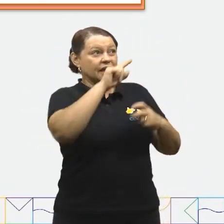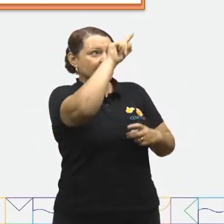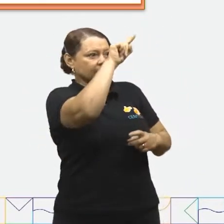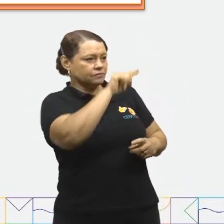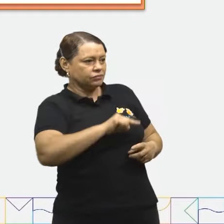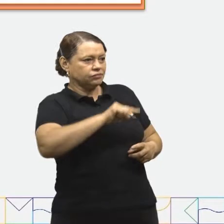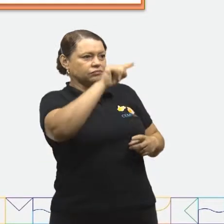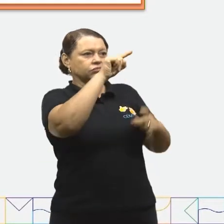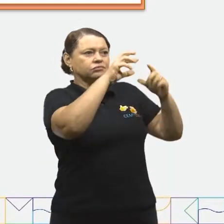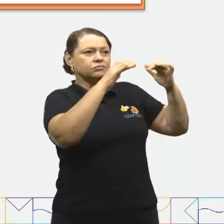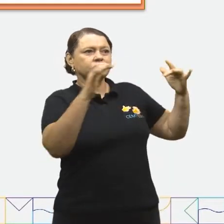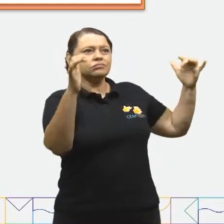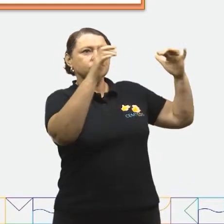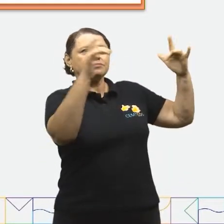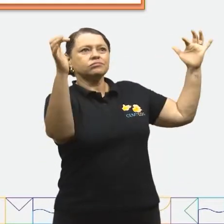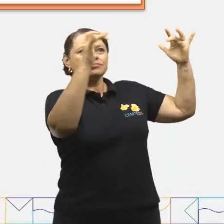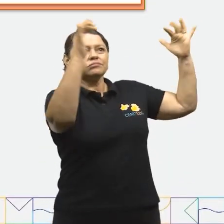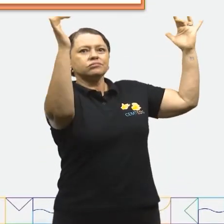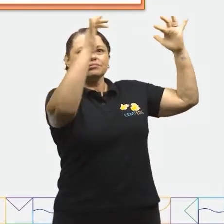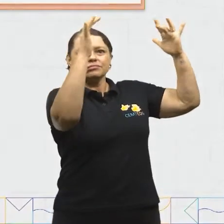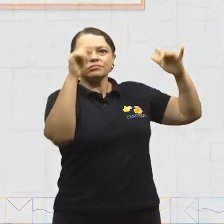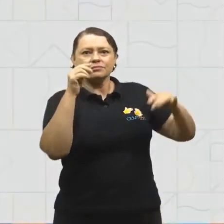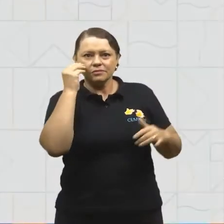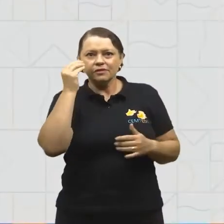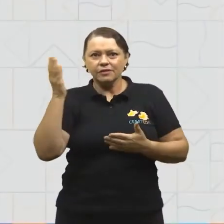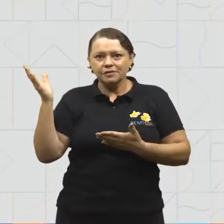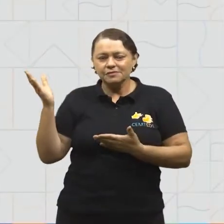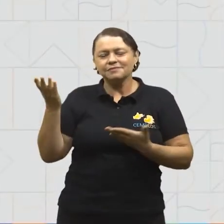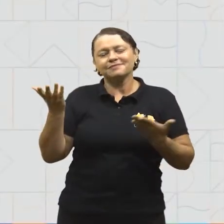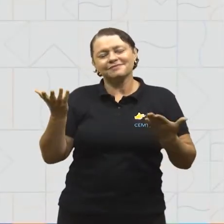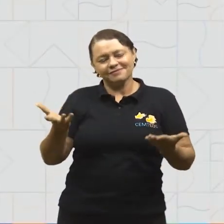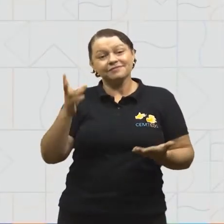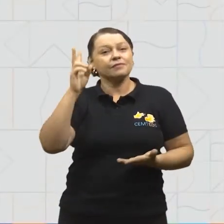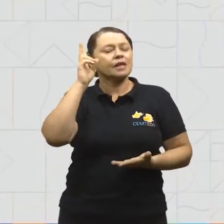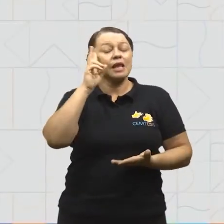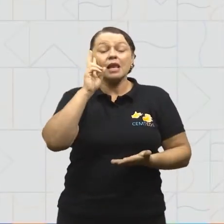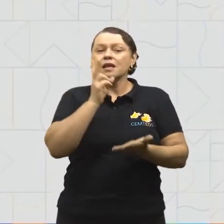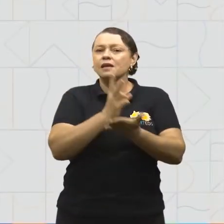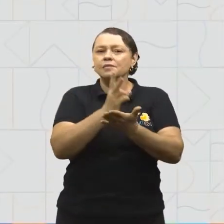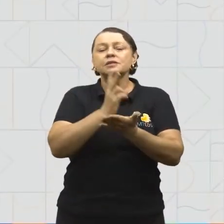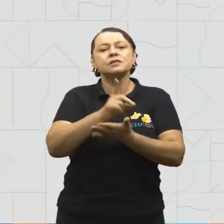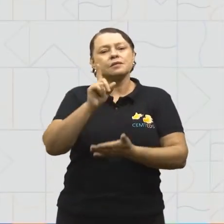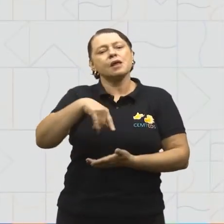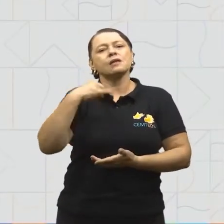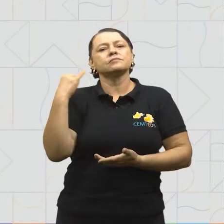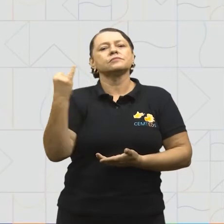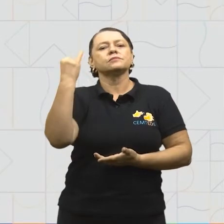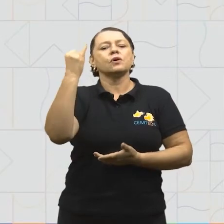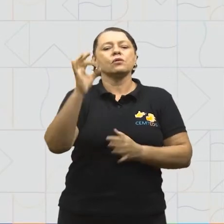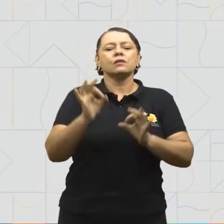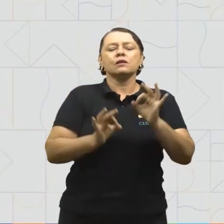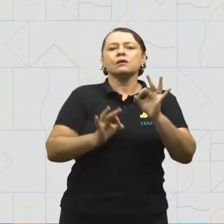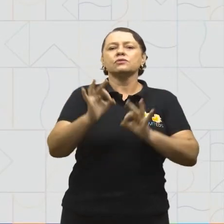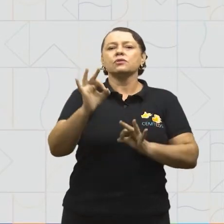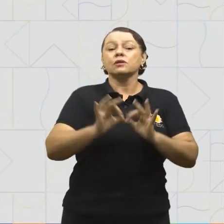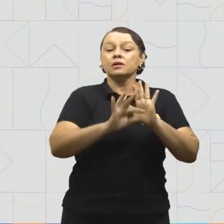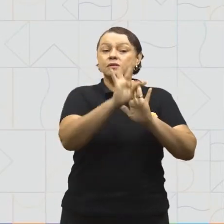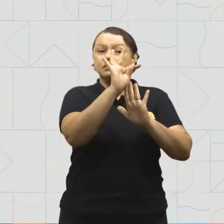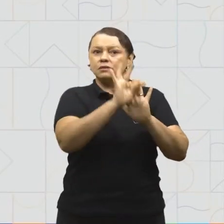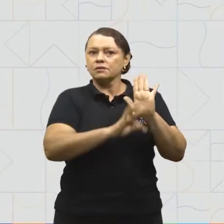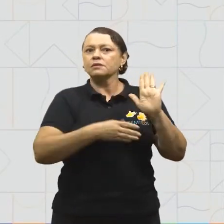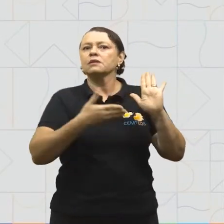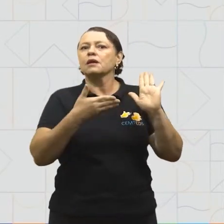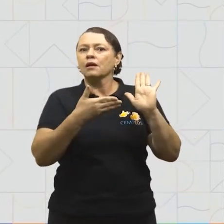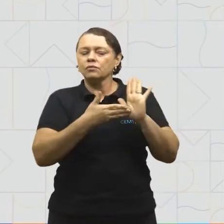indicado pela sua borda espetada. Lembre-se, querido aluno, é importante organizarmos o texto